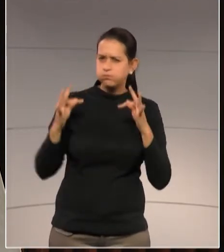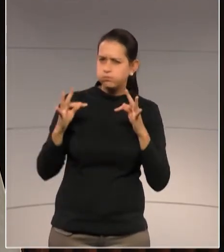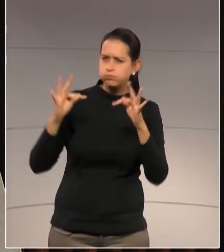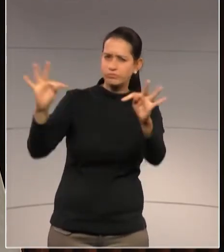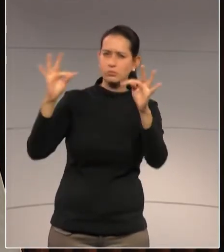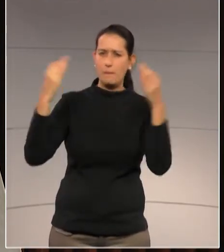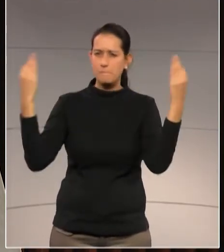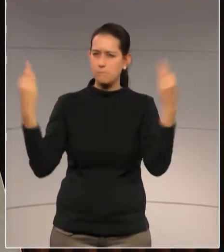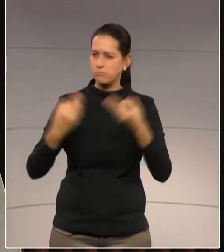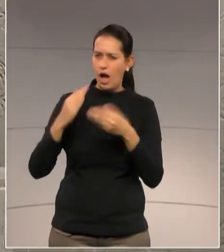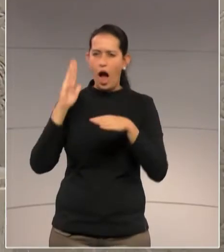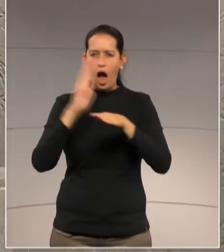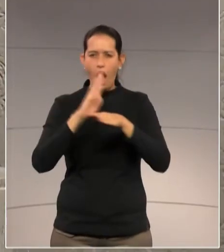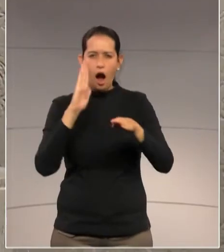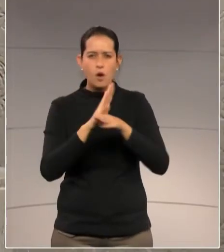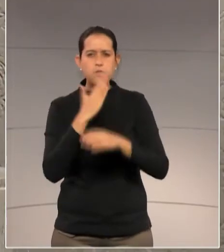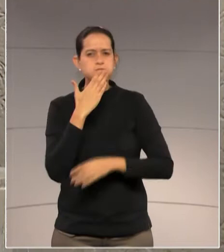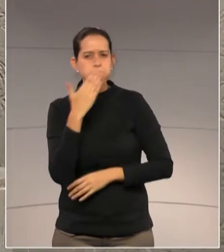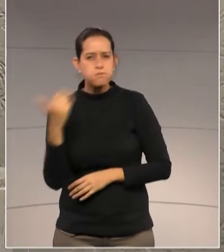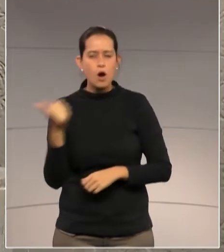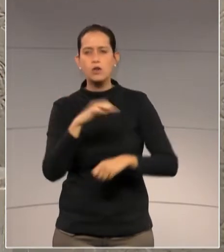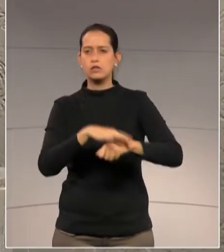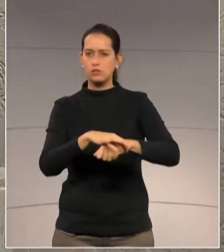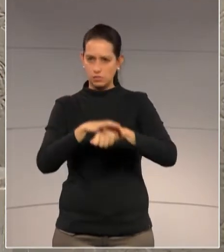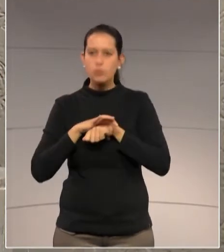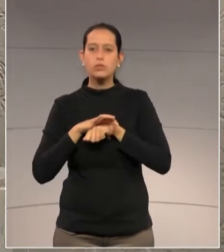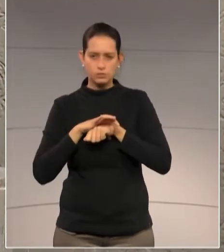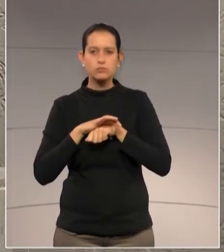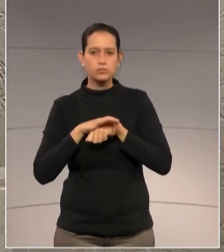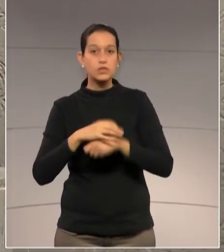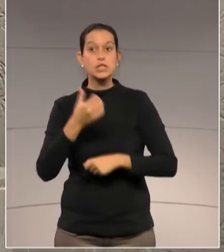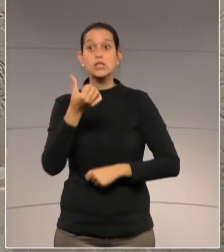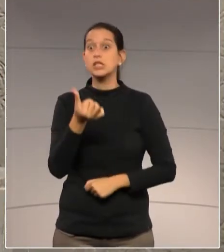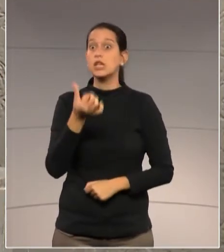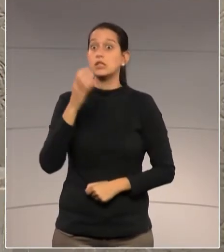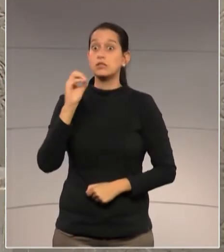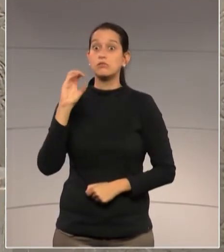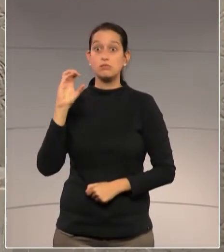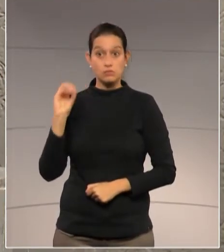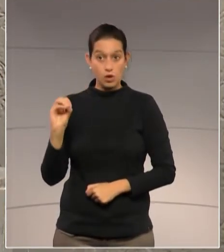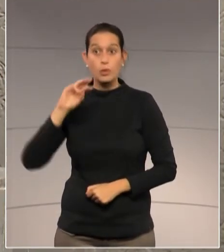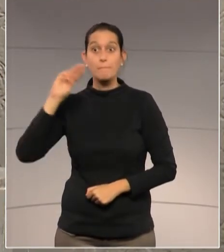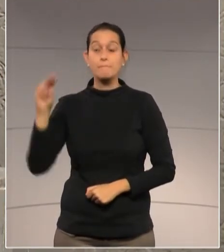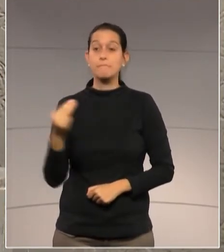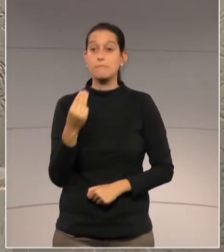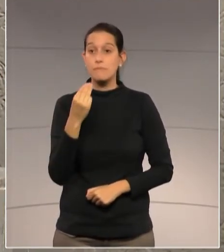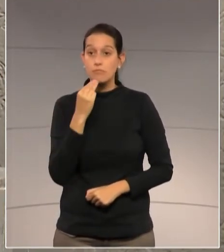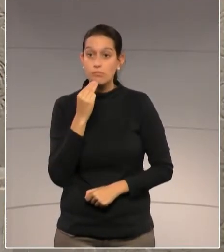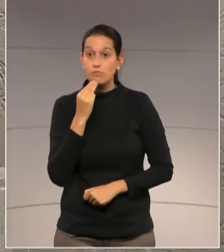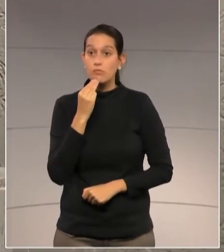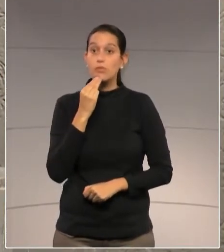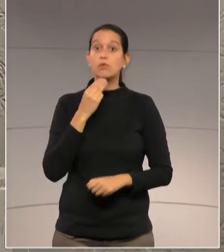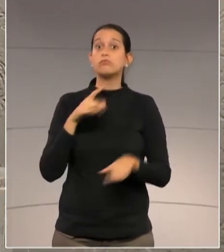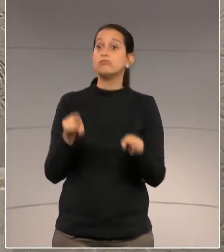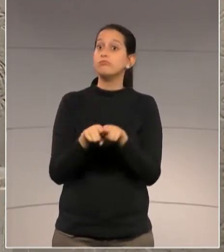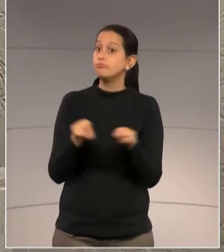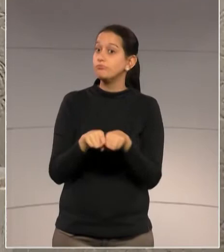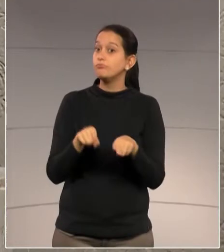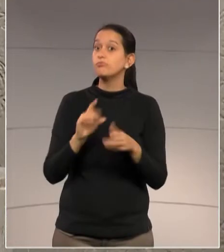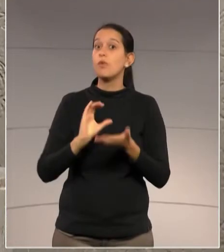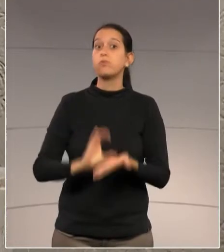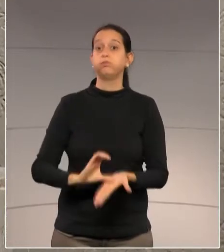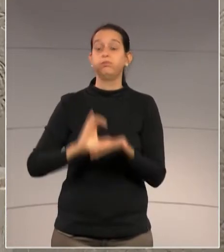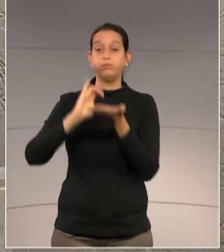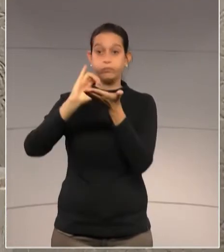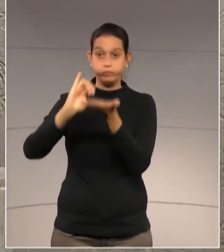do nosso Estado. R$ 600 milhões desse empréstimo vão para o maior banco de investimento de projetos da história do nosso